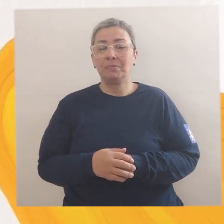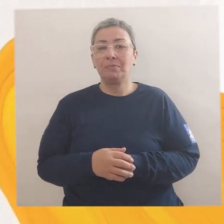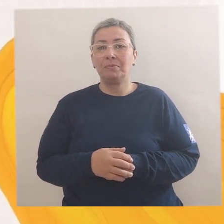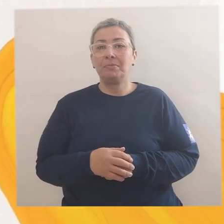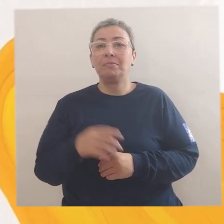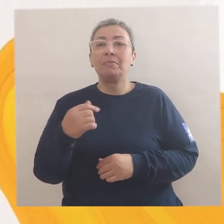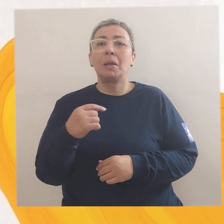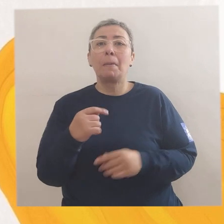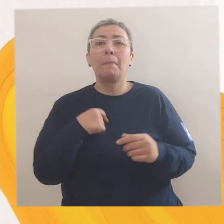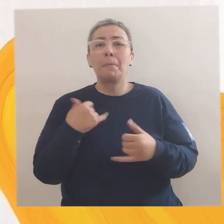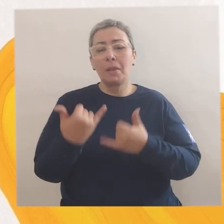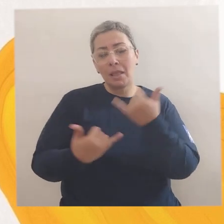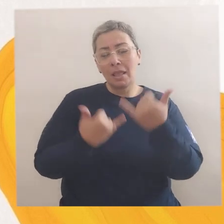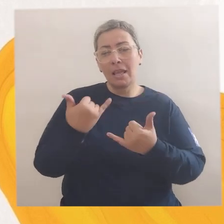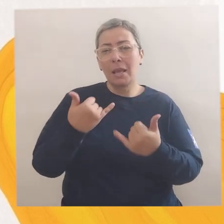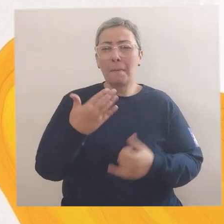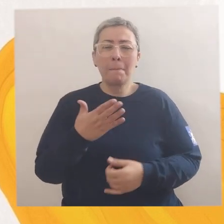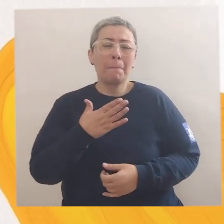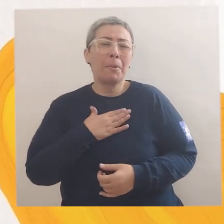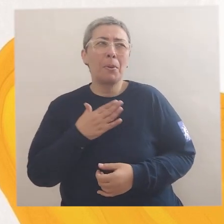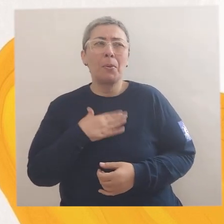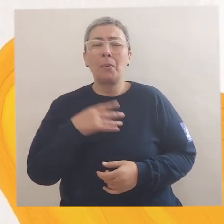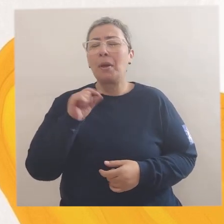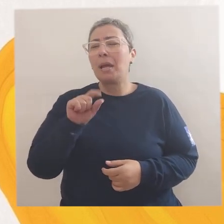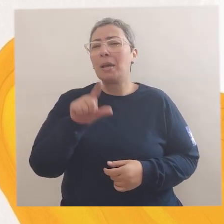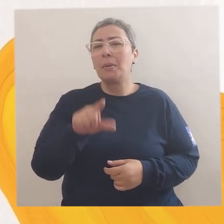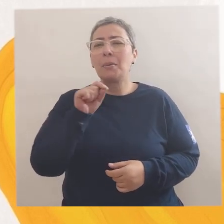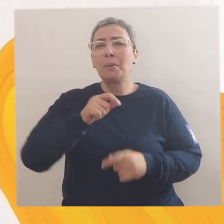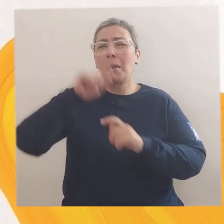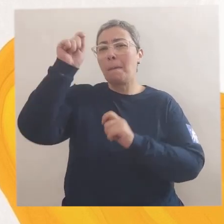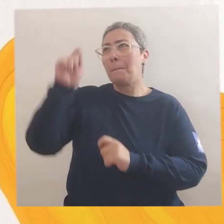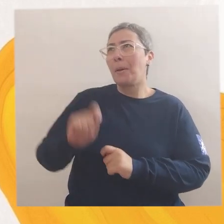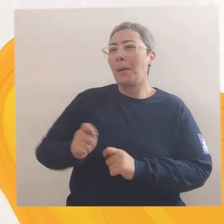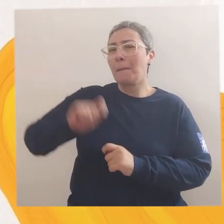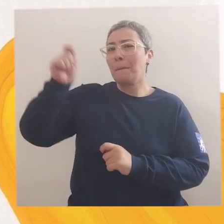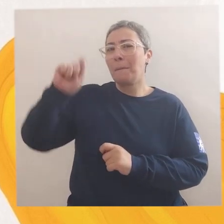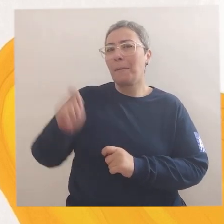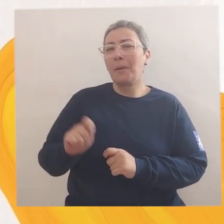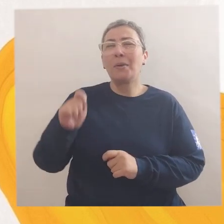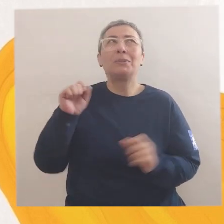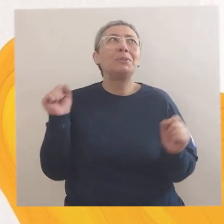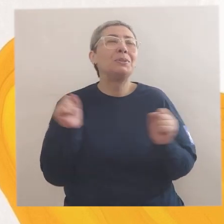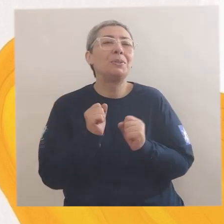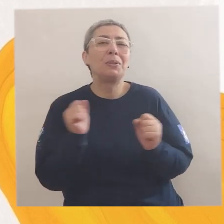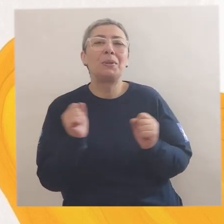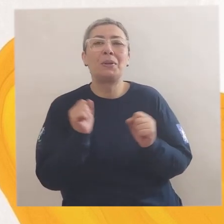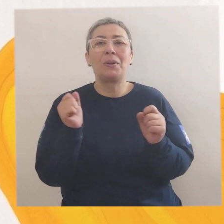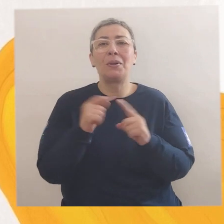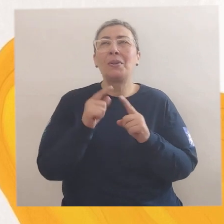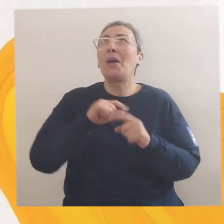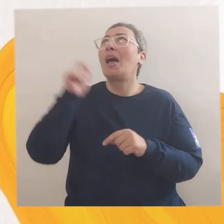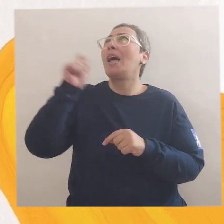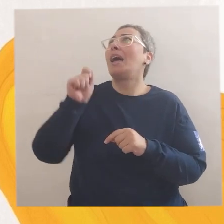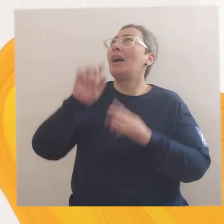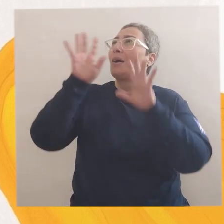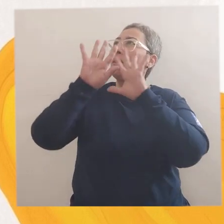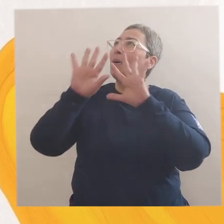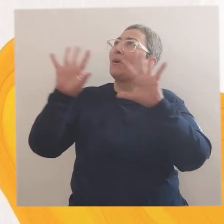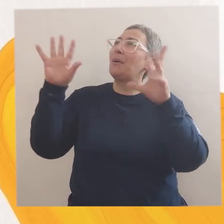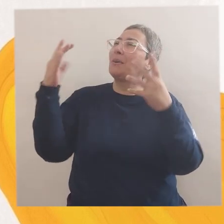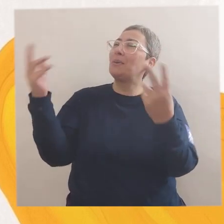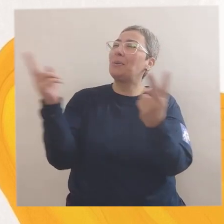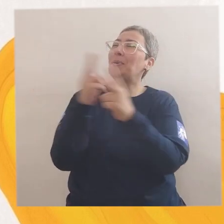Minha brincadeira favorita é empinar pipa. Eu adoro vê-la no céu e